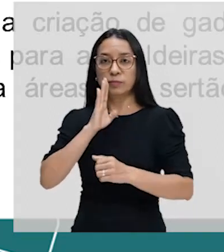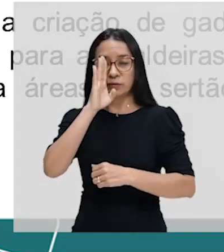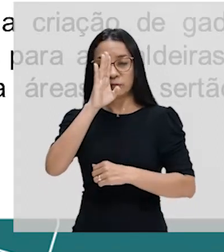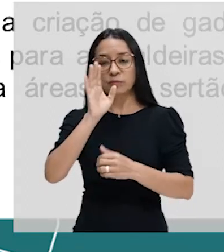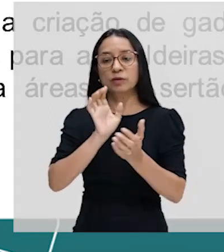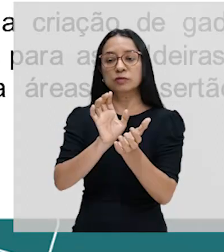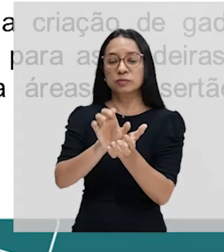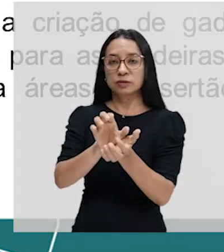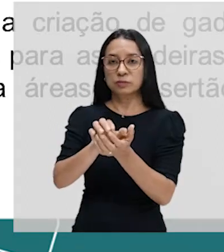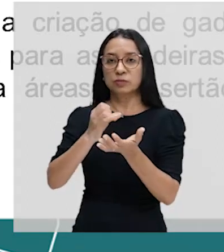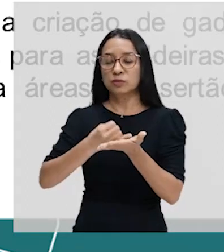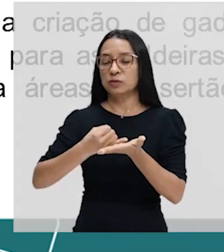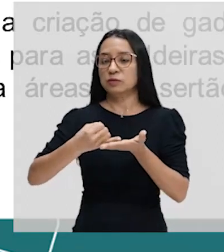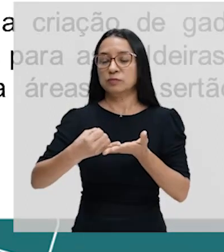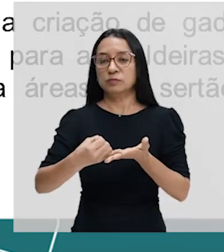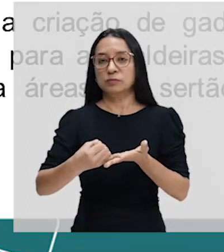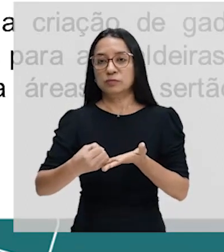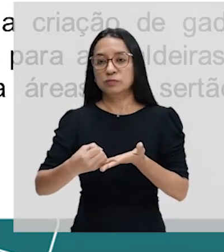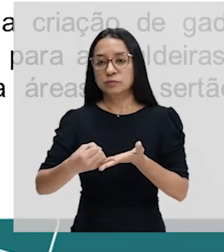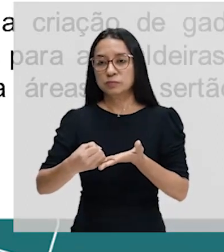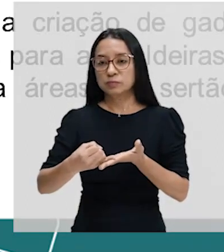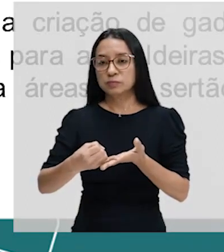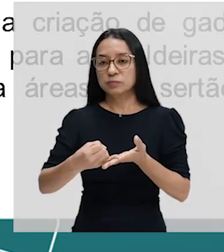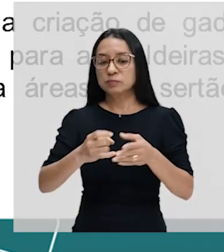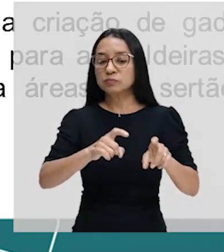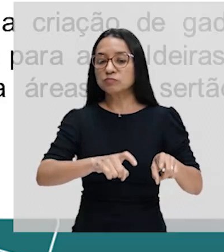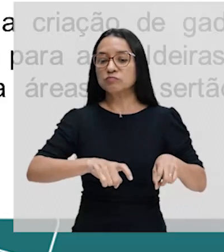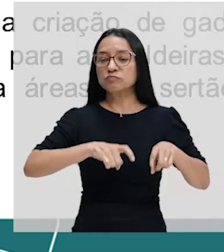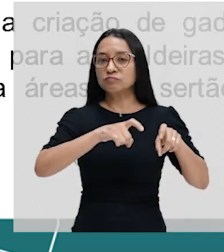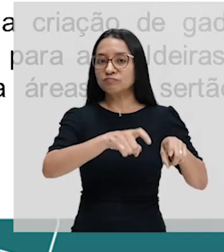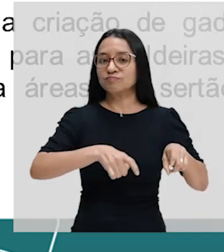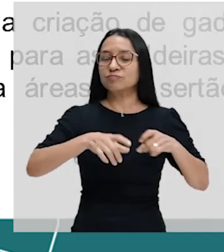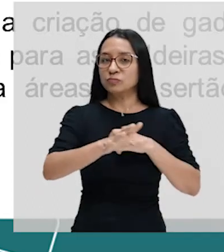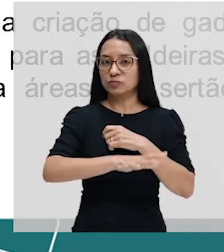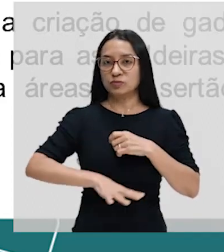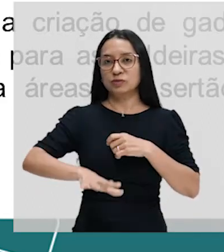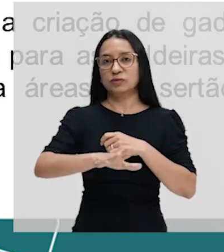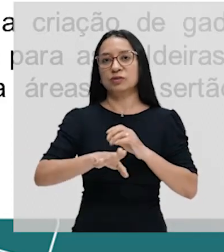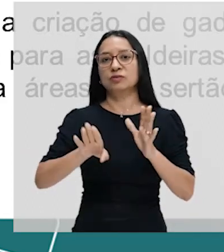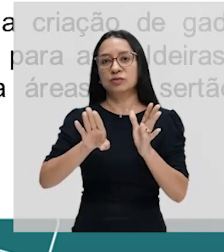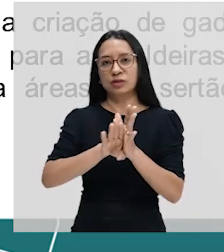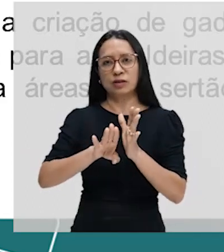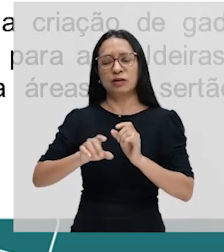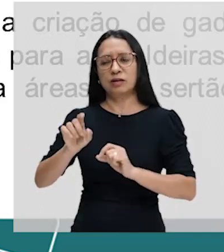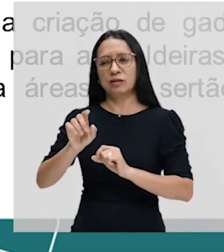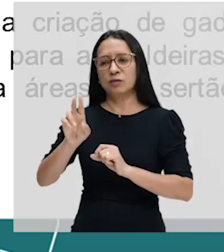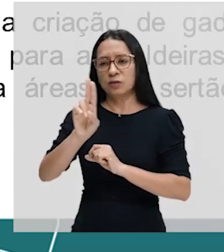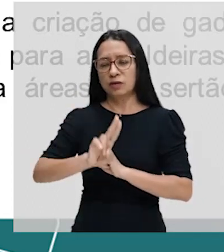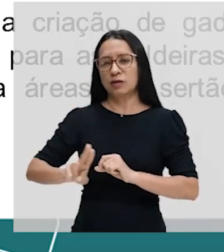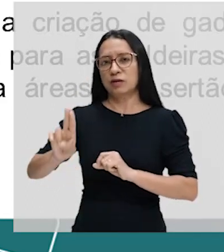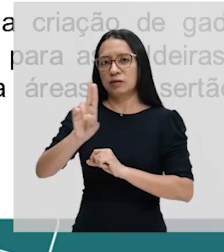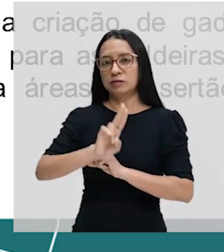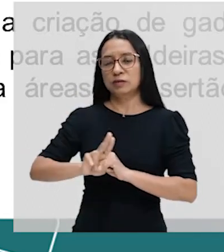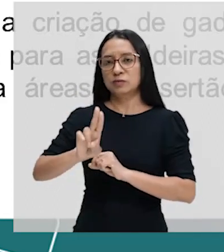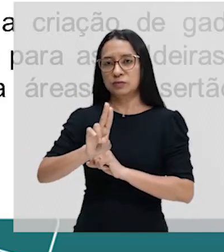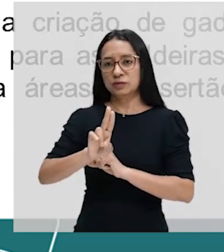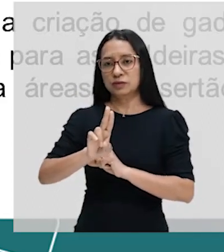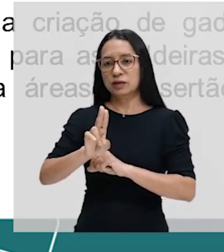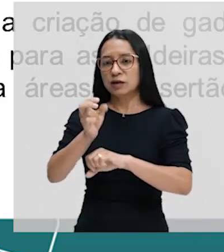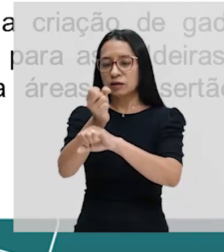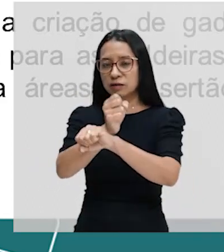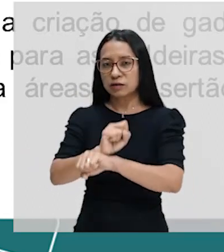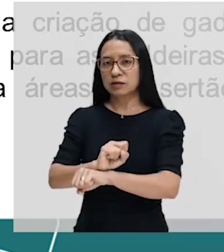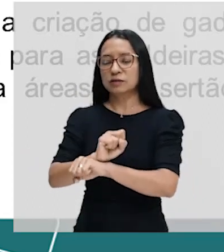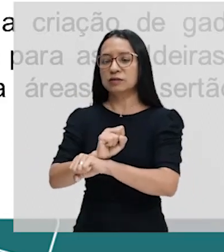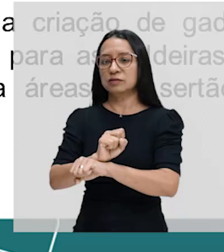onde inicialmente os engenhos chegaram a utilizar a escravidão indígena no